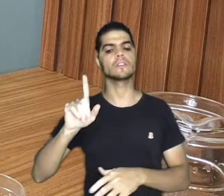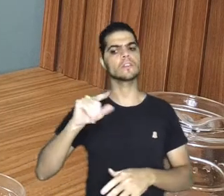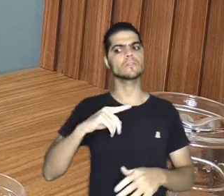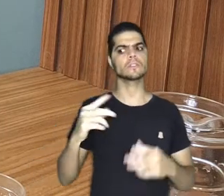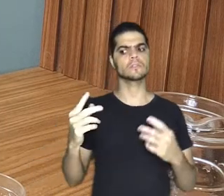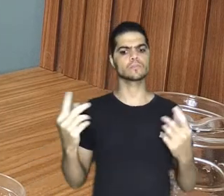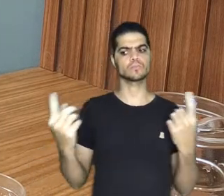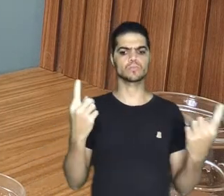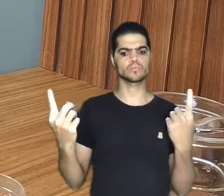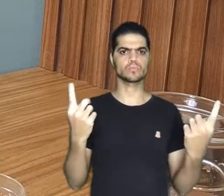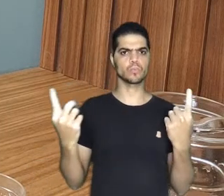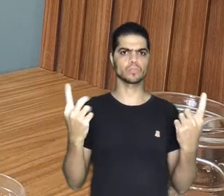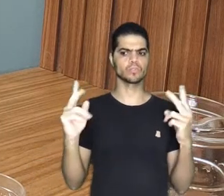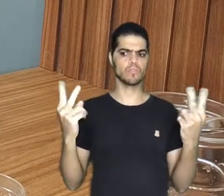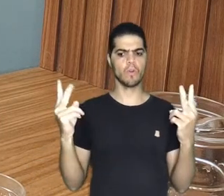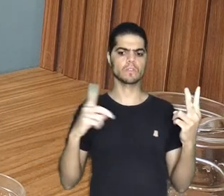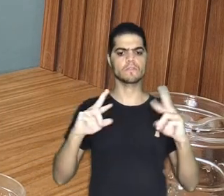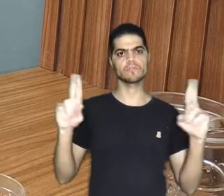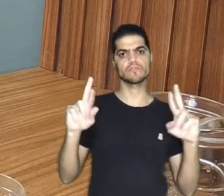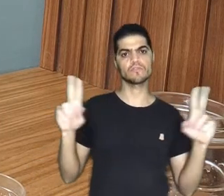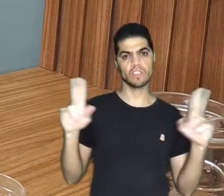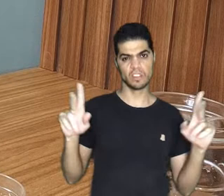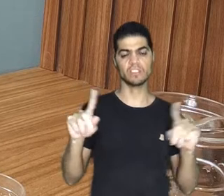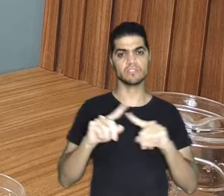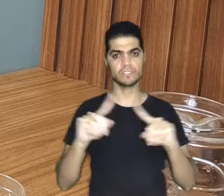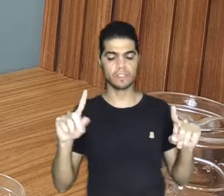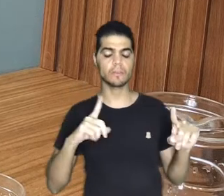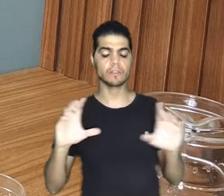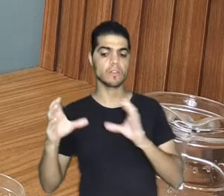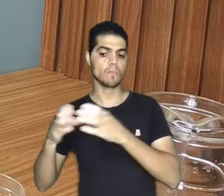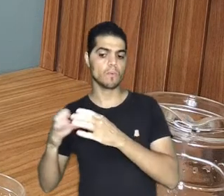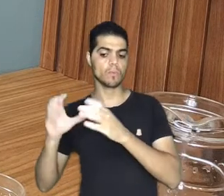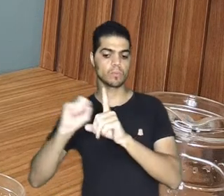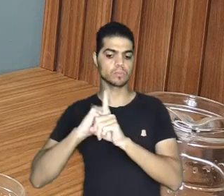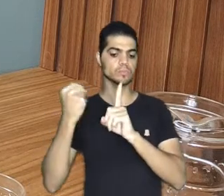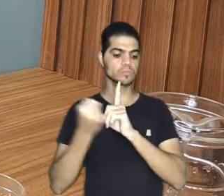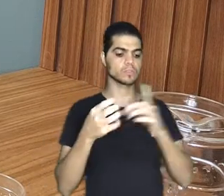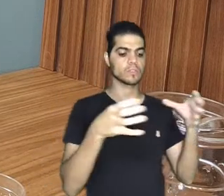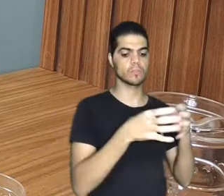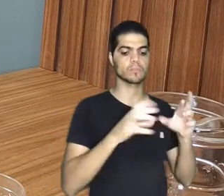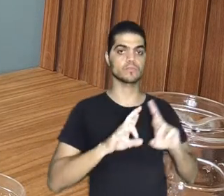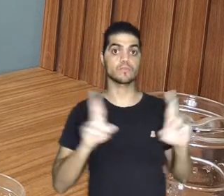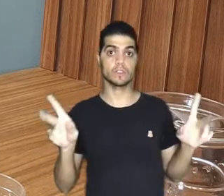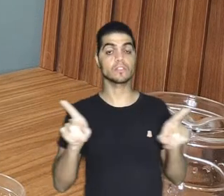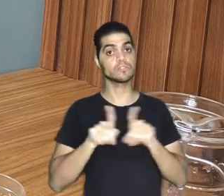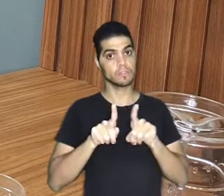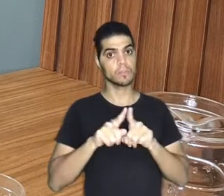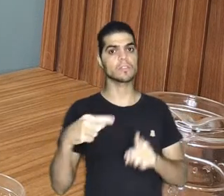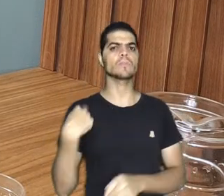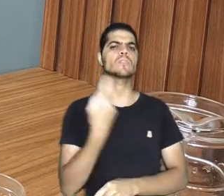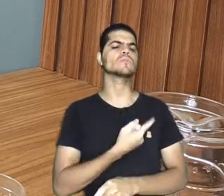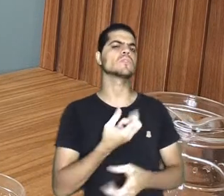são muito diferentes e, por isso, também adotados por grupos sociais diferentes. E é que, quando a gente